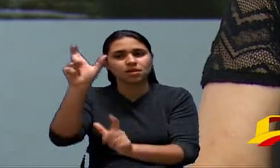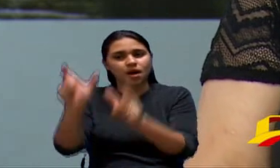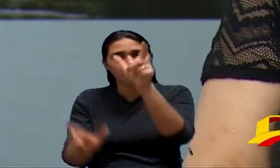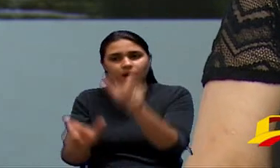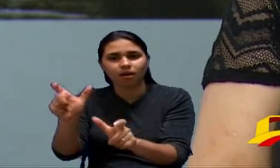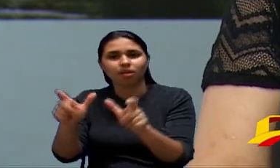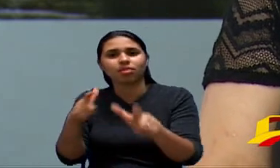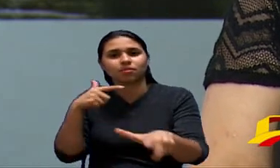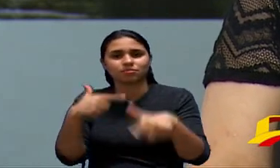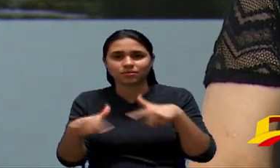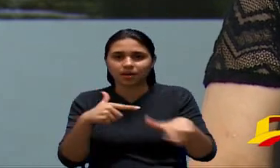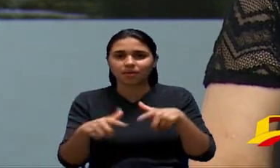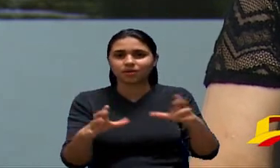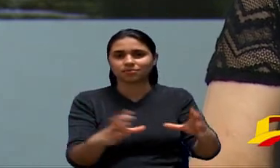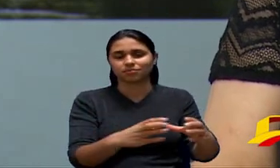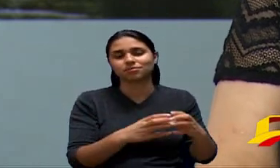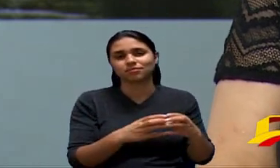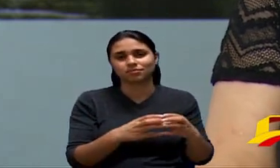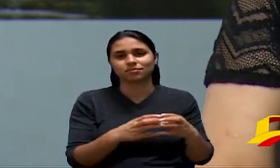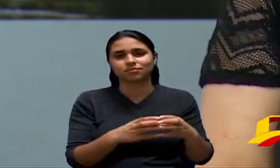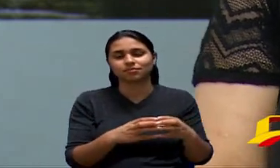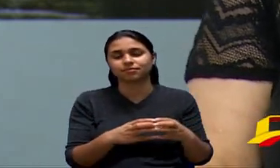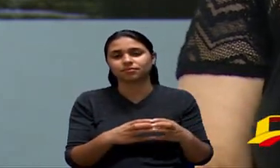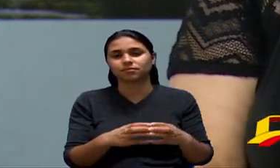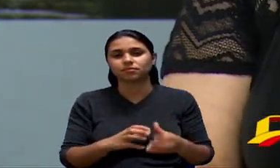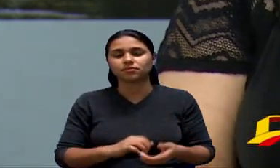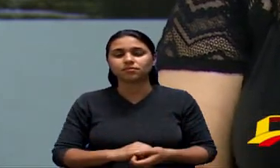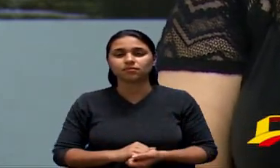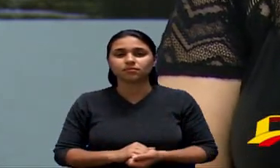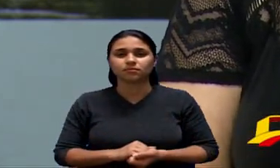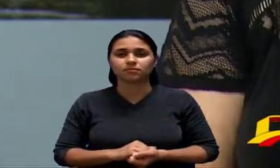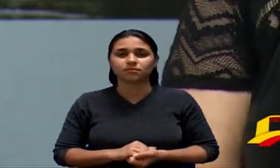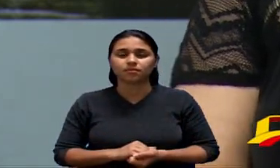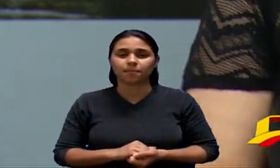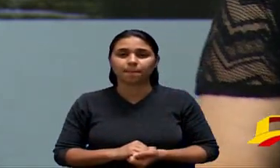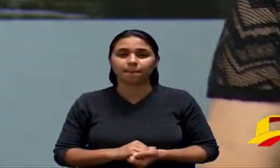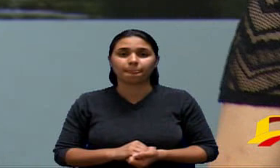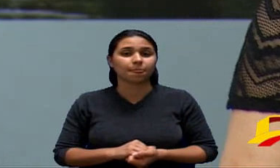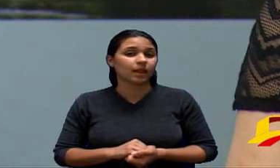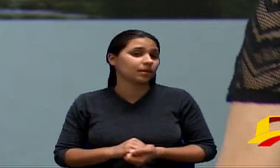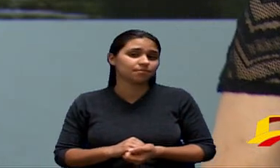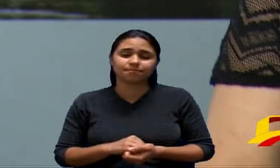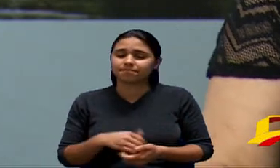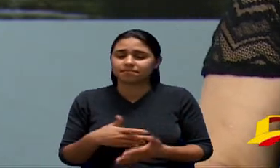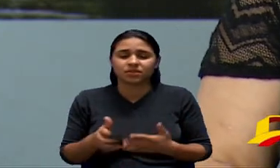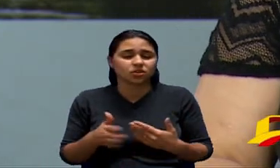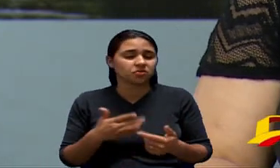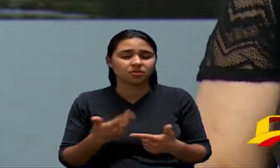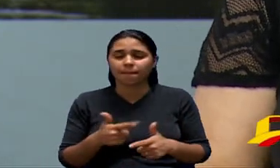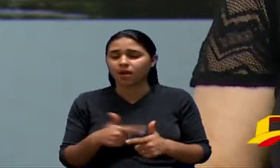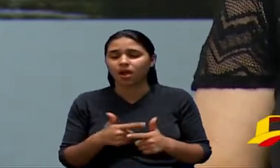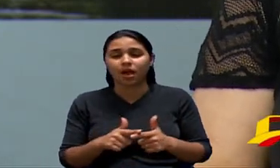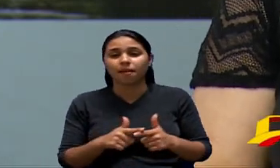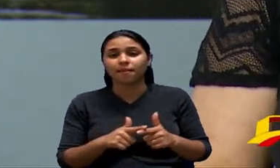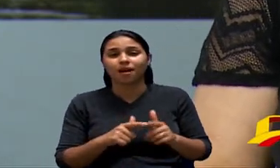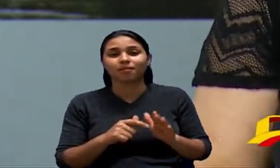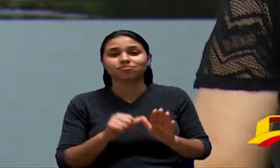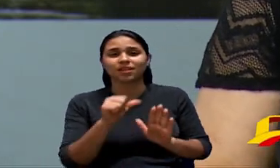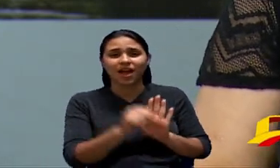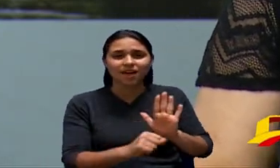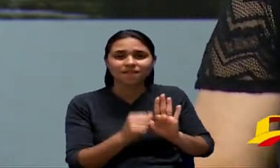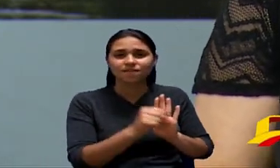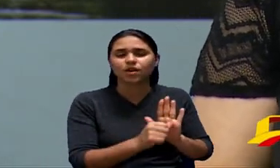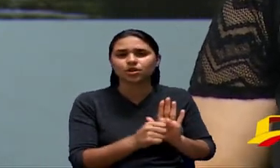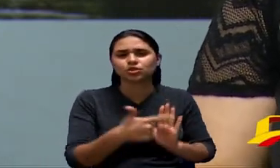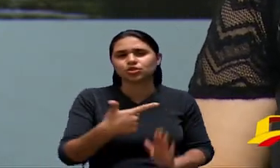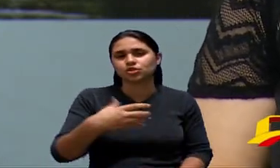de toda a nossa categoria então mesmo com toda a reforma de 2017